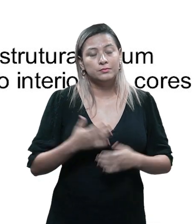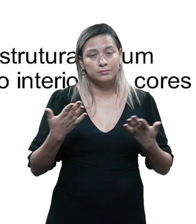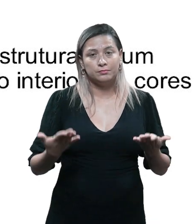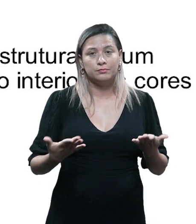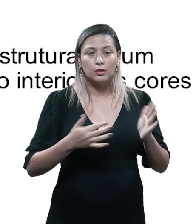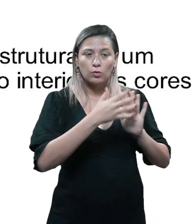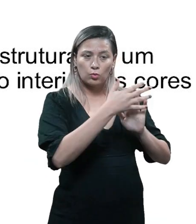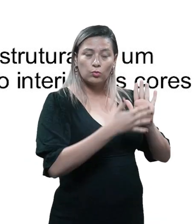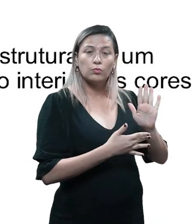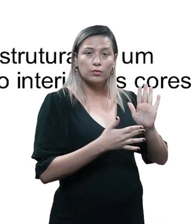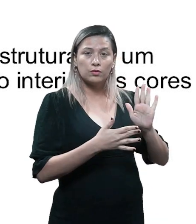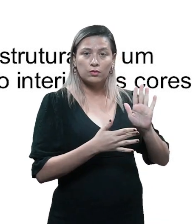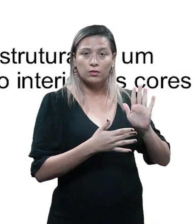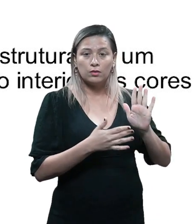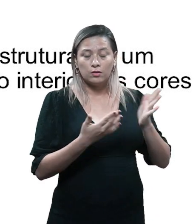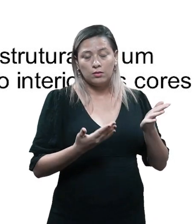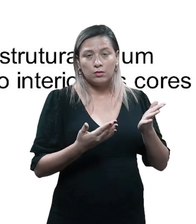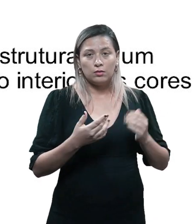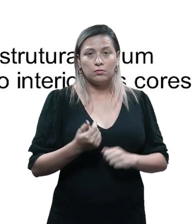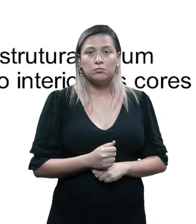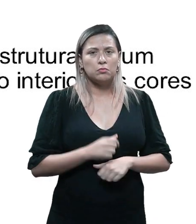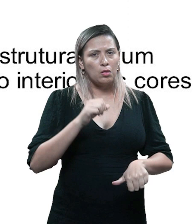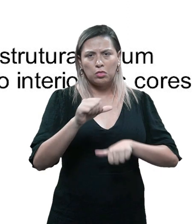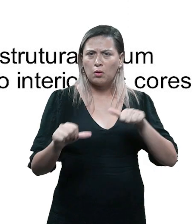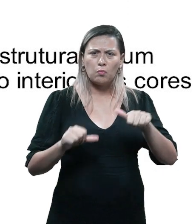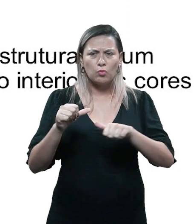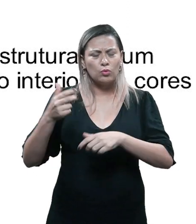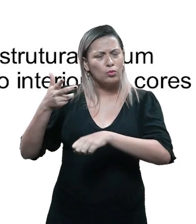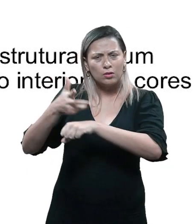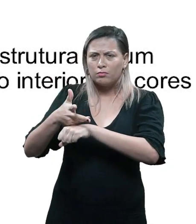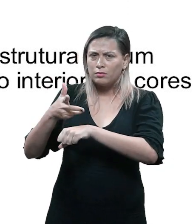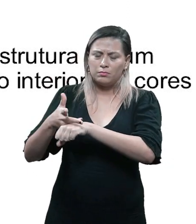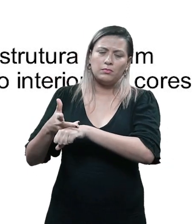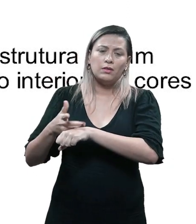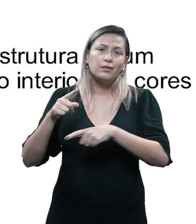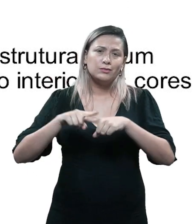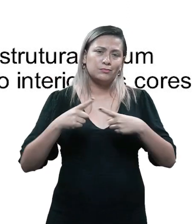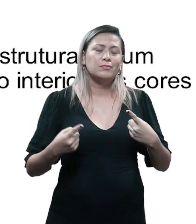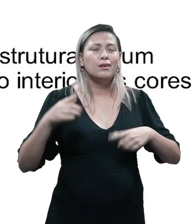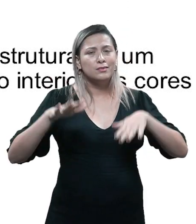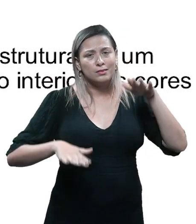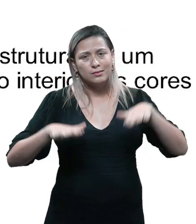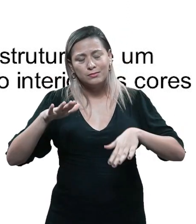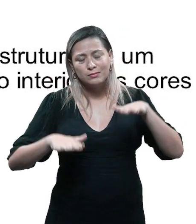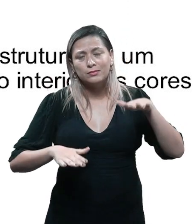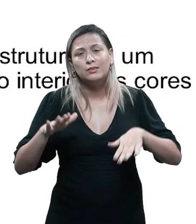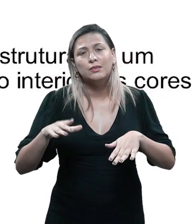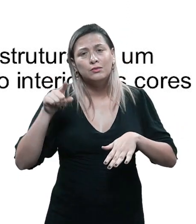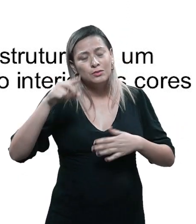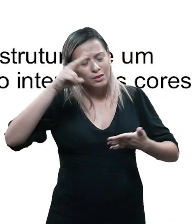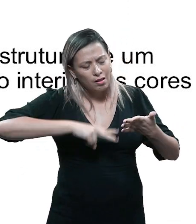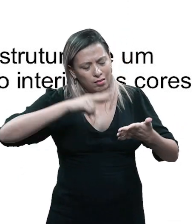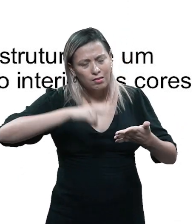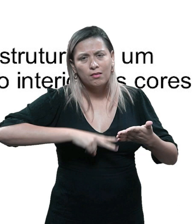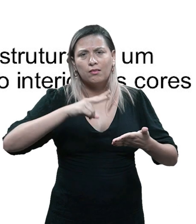mais fidedigno possível, mesmo que ele não tenha tido um último tratamento durante as filmagens,